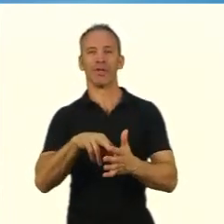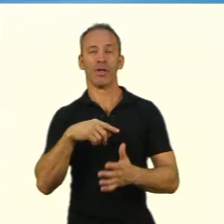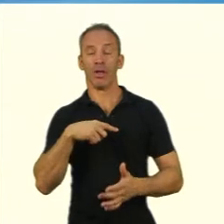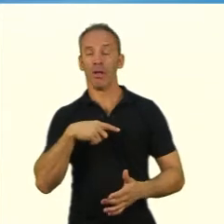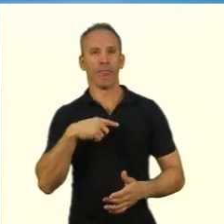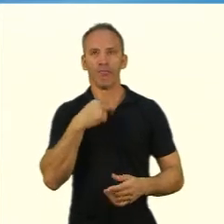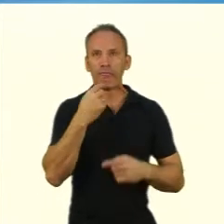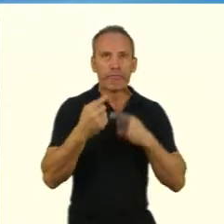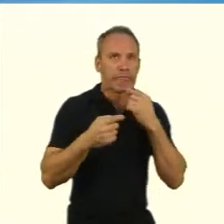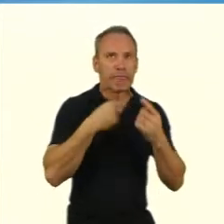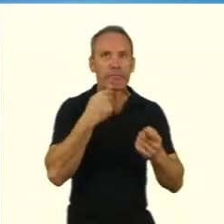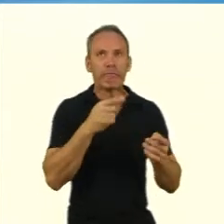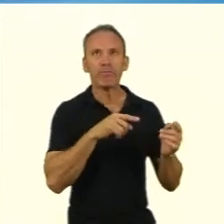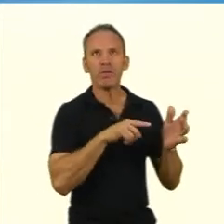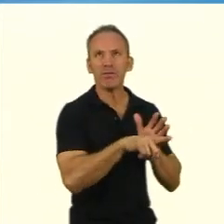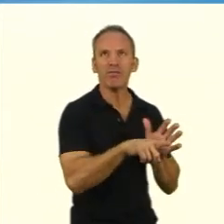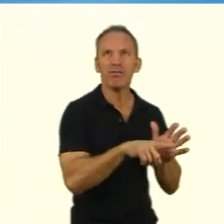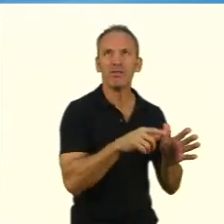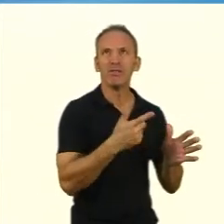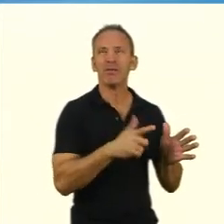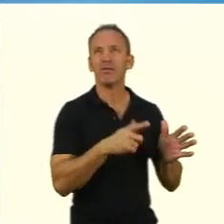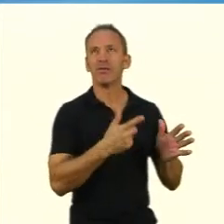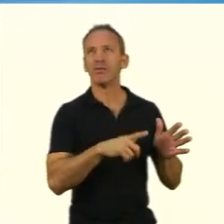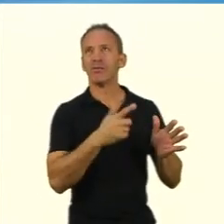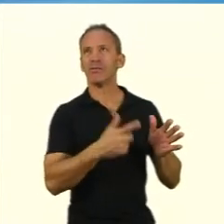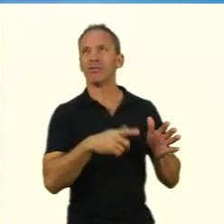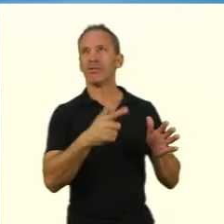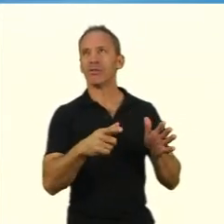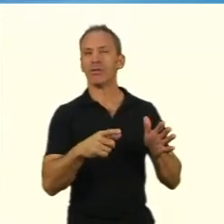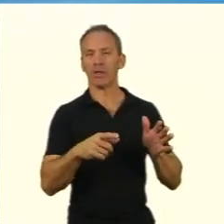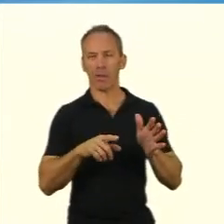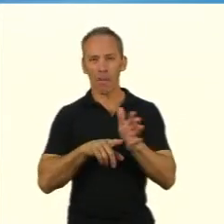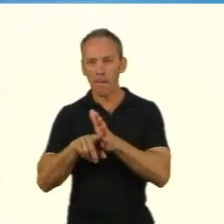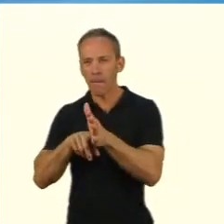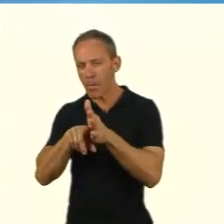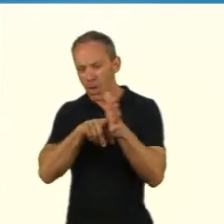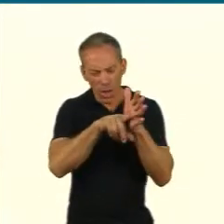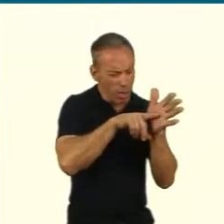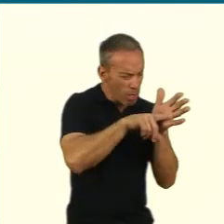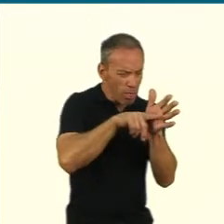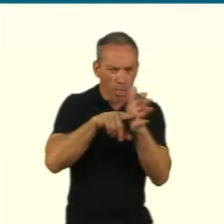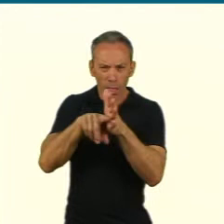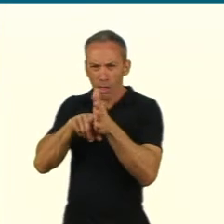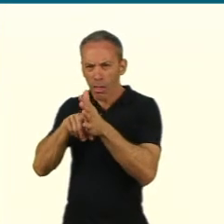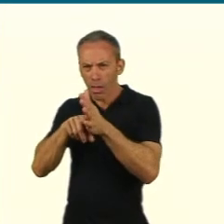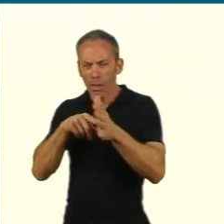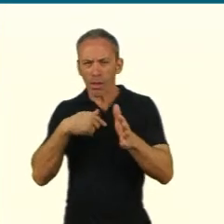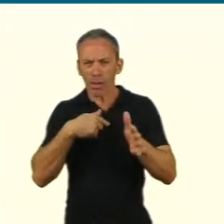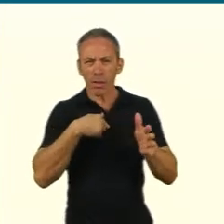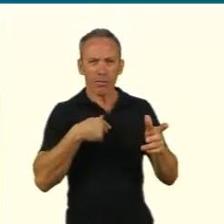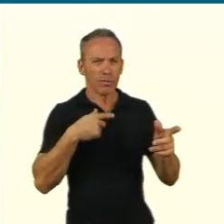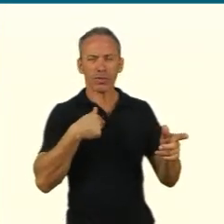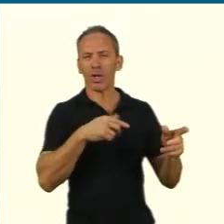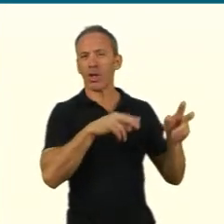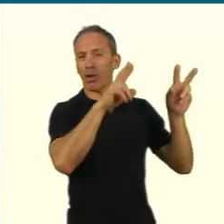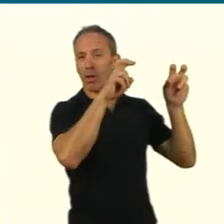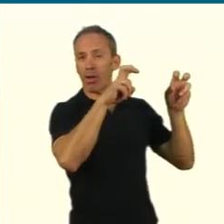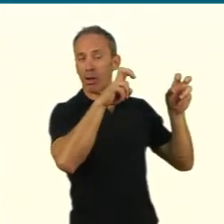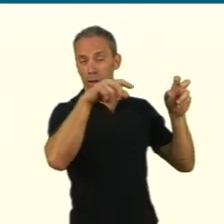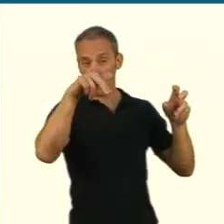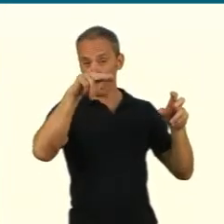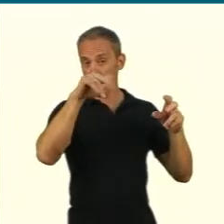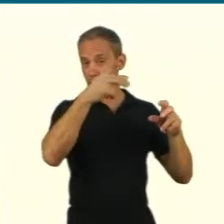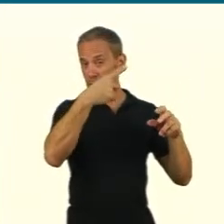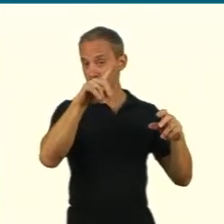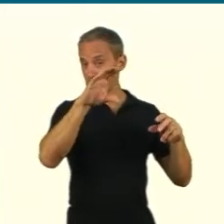pergunta é o nosso grande orientador. É a nossa grande orientação, né? Então, trata-se de formular ou uma, ou um